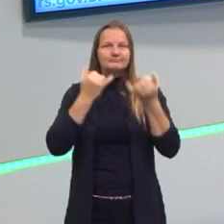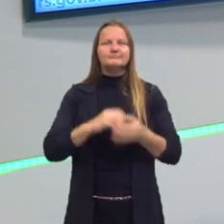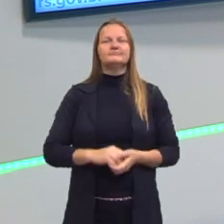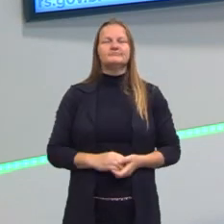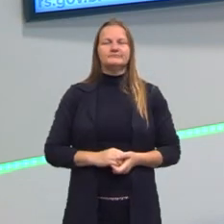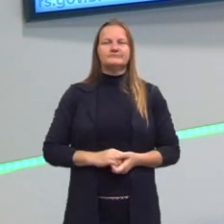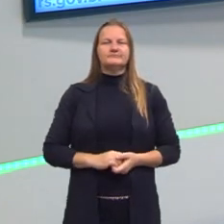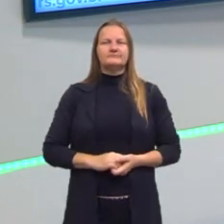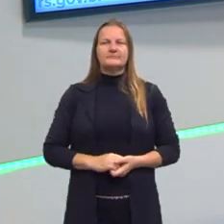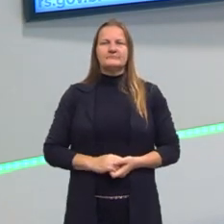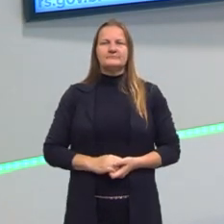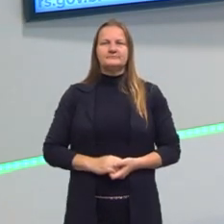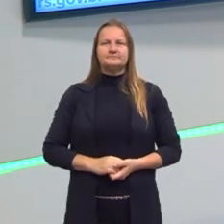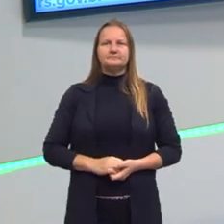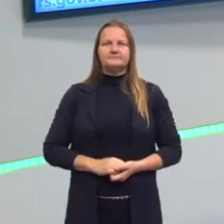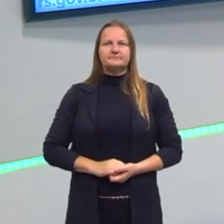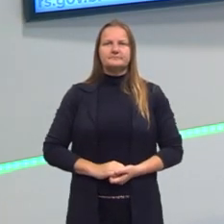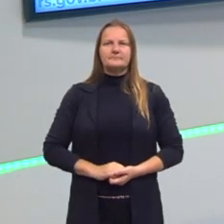publicidade, né?